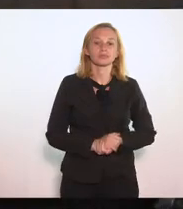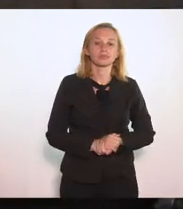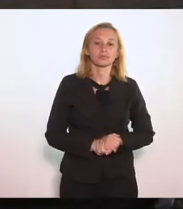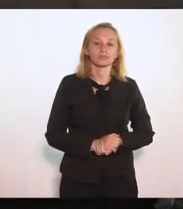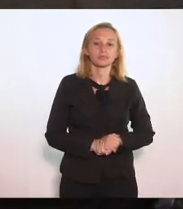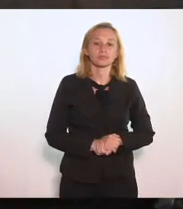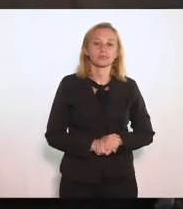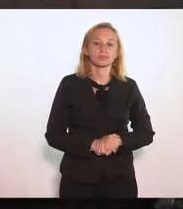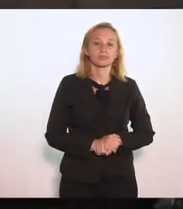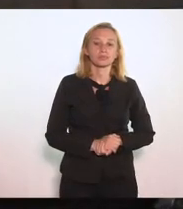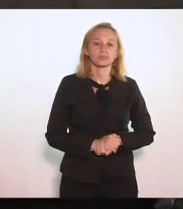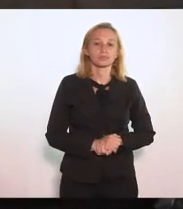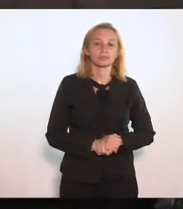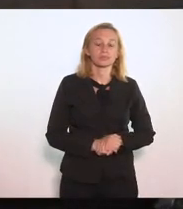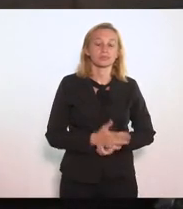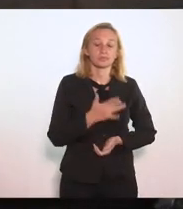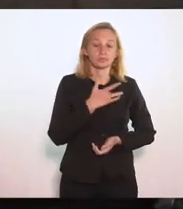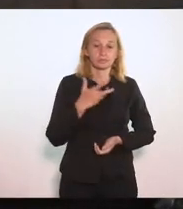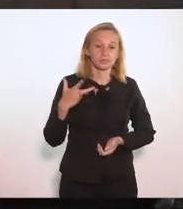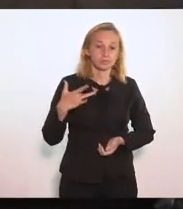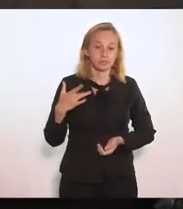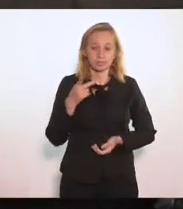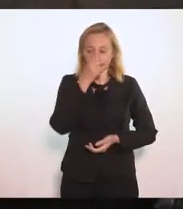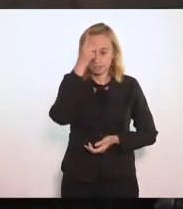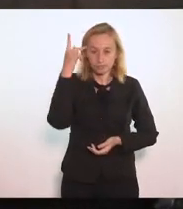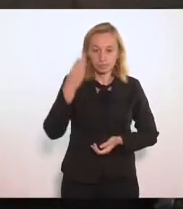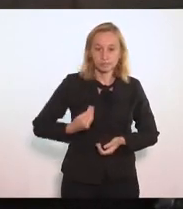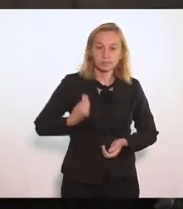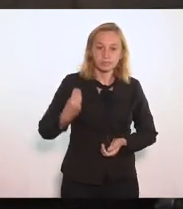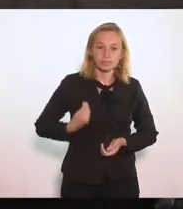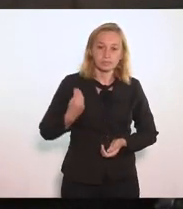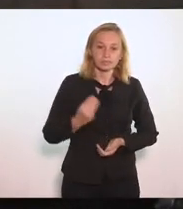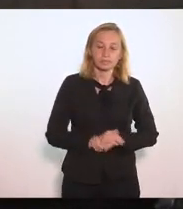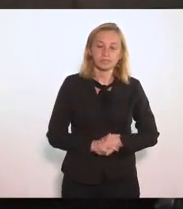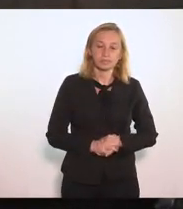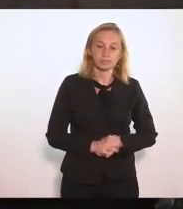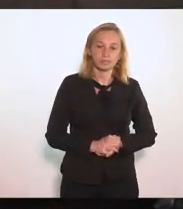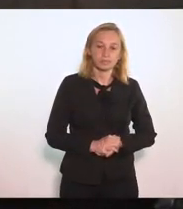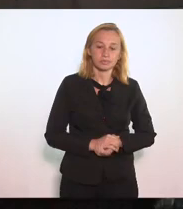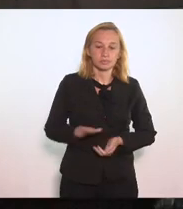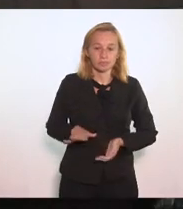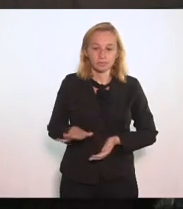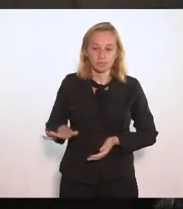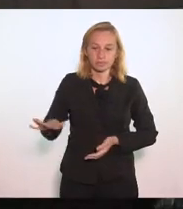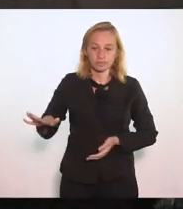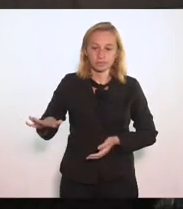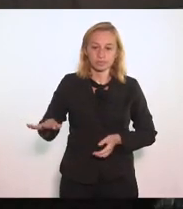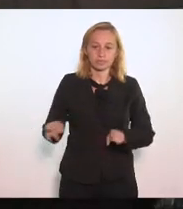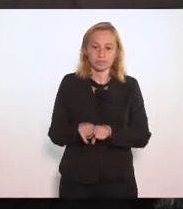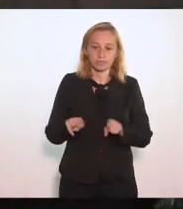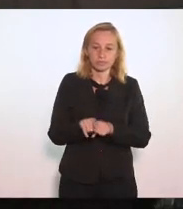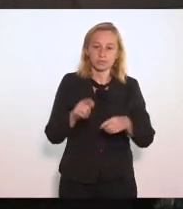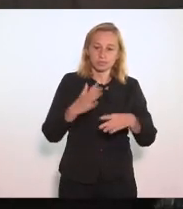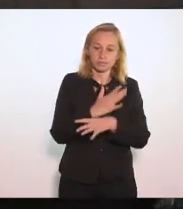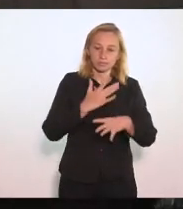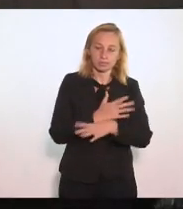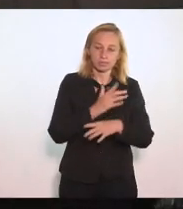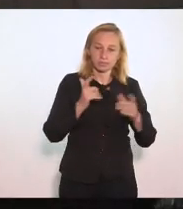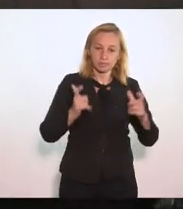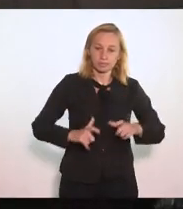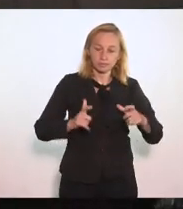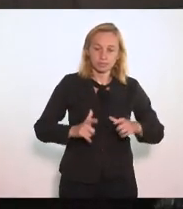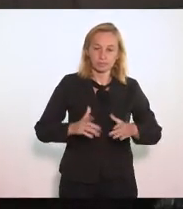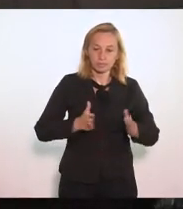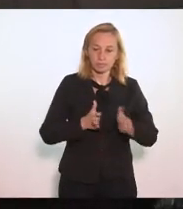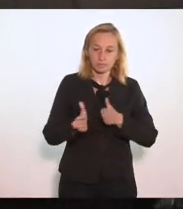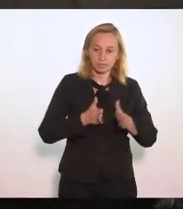trazer Saúde Para as pessoas Que vivem Nas comunidades E nas cidades Que hoje Não tem acesso